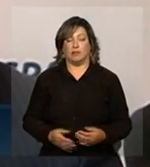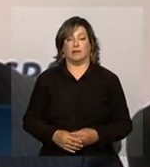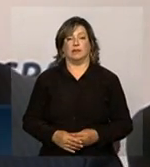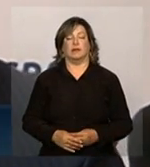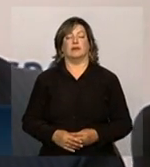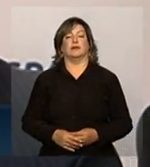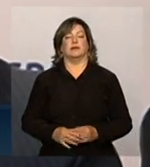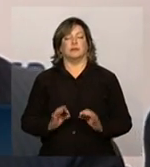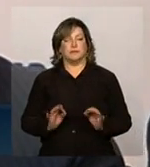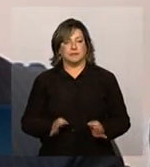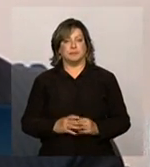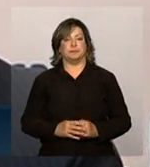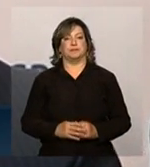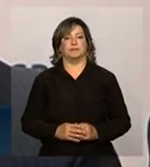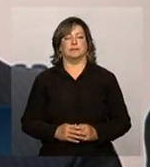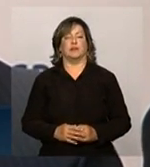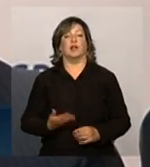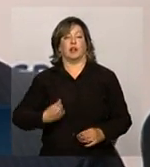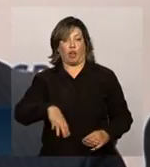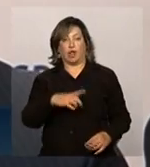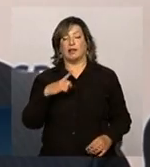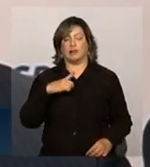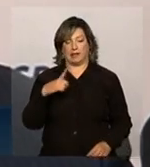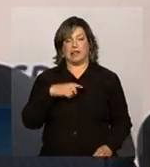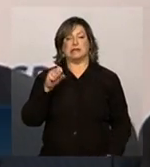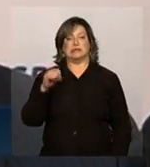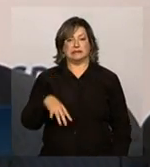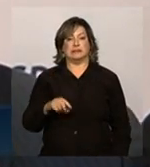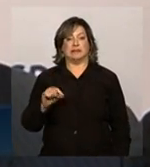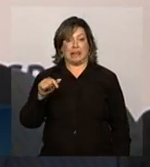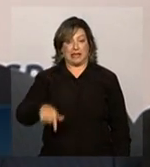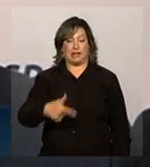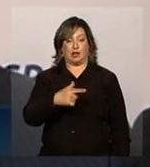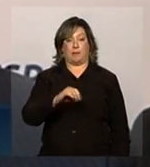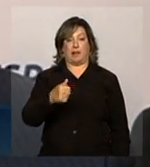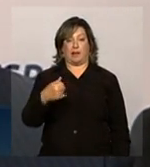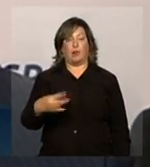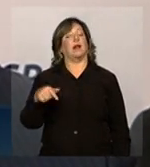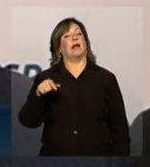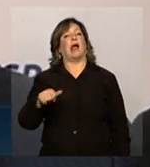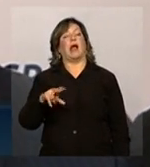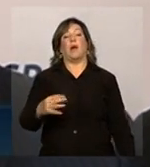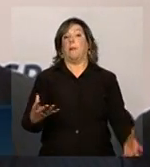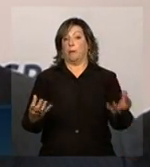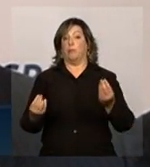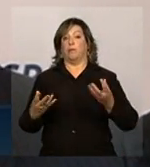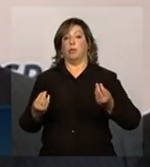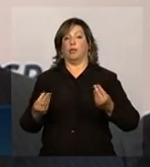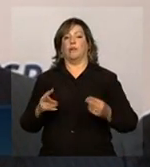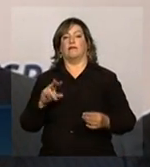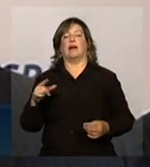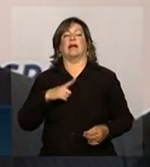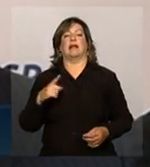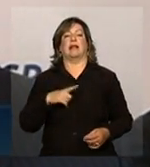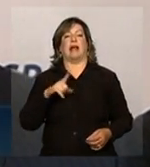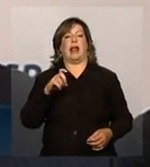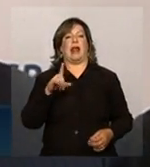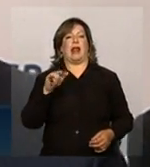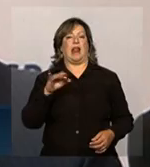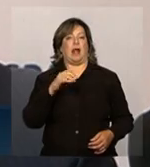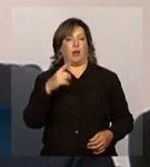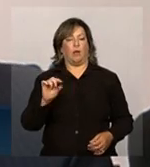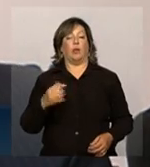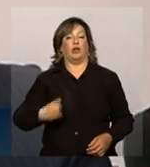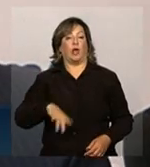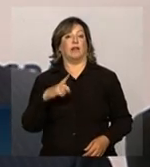Certo. Nós temos, sim, esse ano de 2014, ele vai ser um ano bem intenso em leilões. Então,